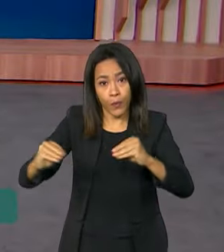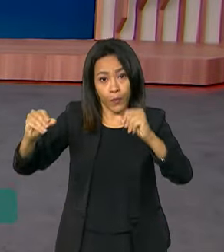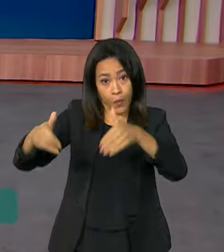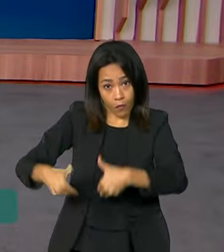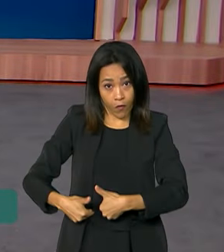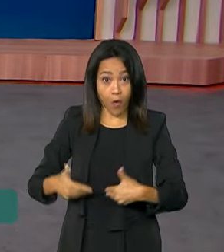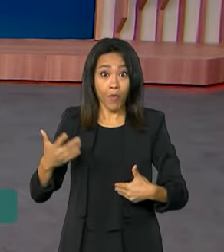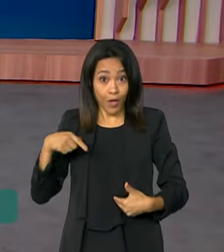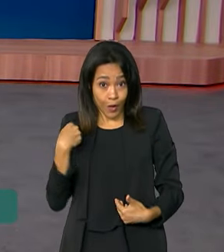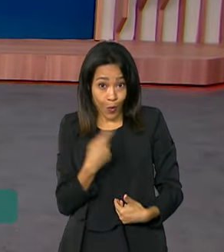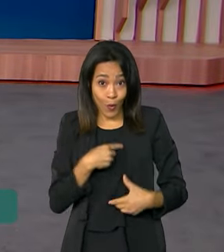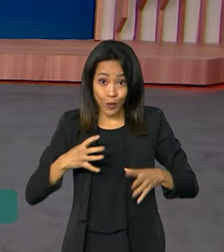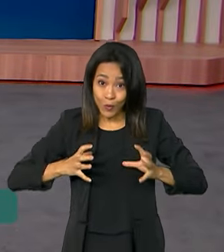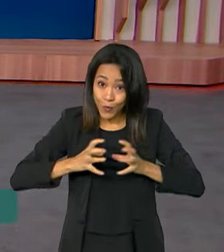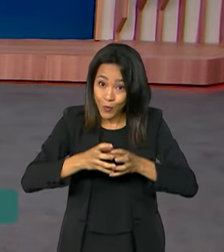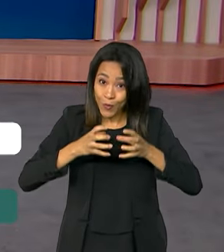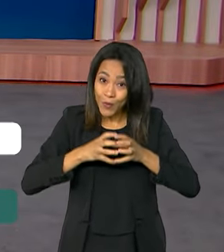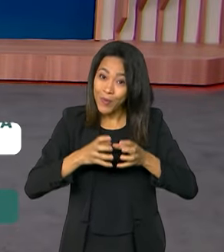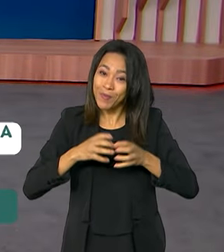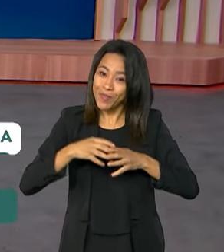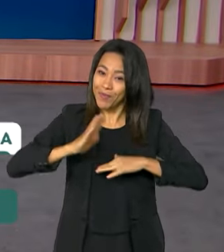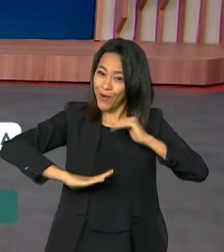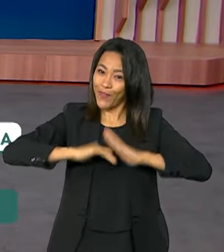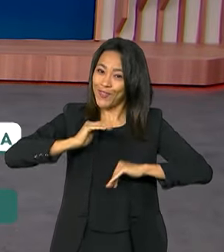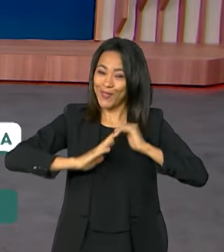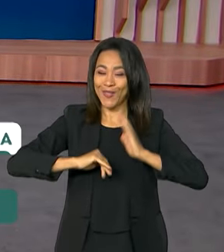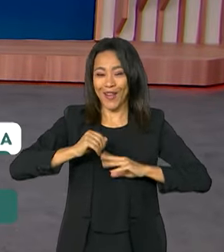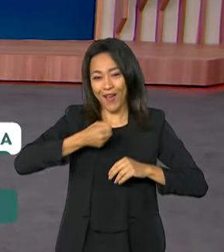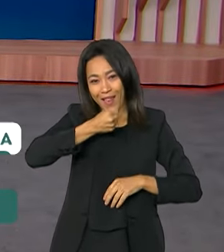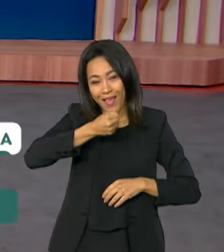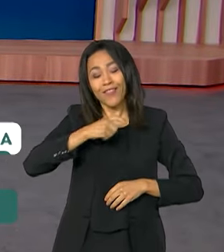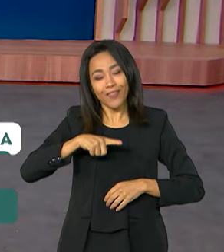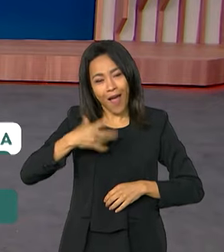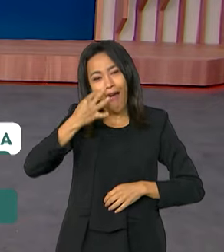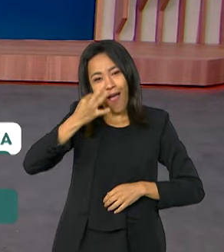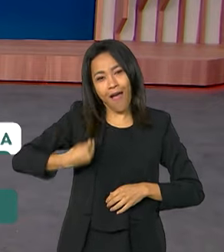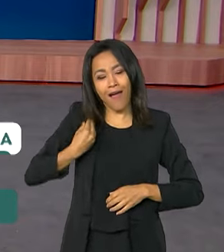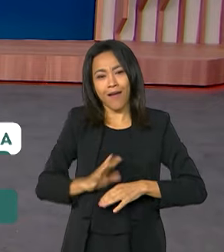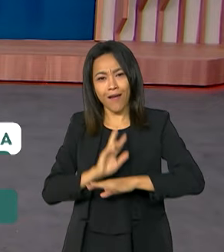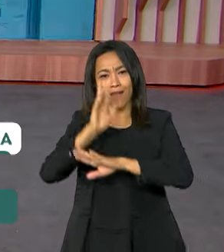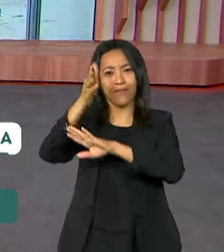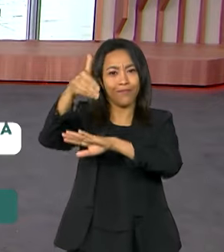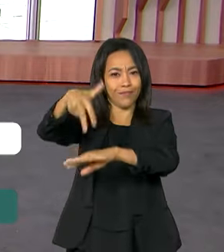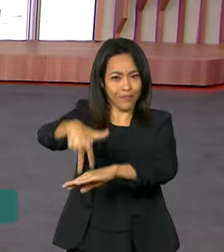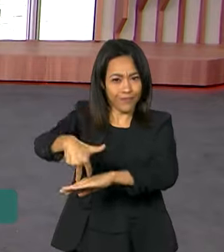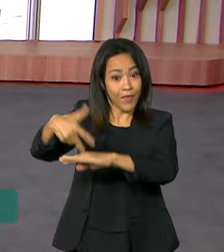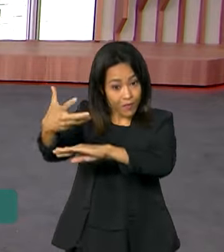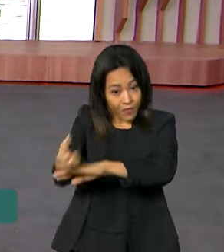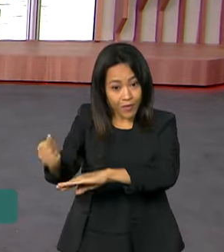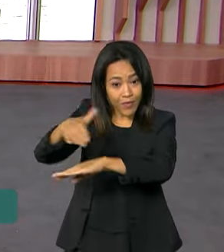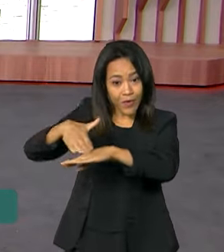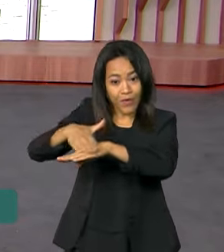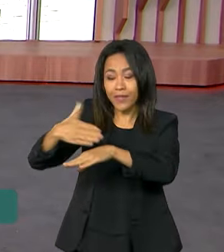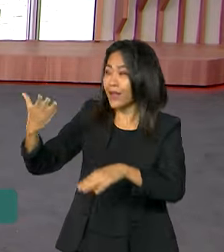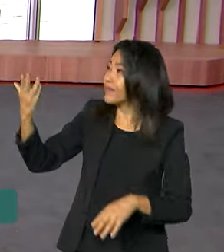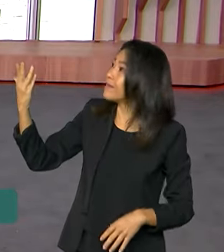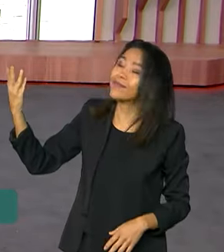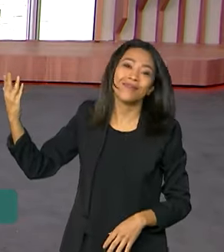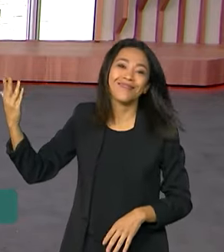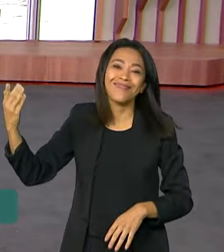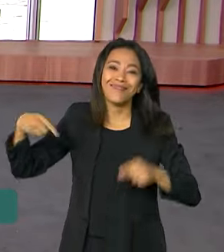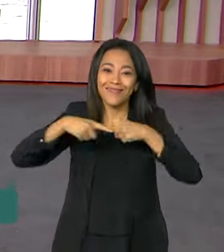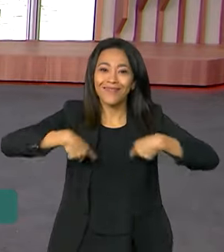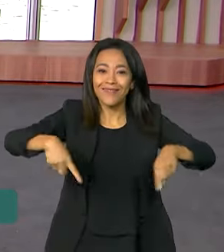nossa equipe já está lá e acompanha todos os detalhes deste encontro inédito. Vamos conversar com o Carine Mello, que está no